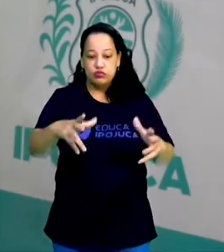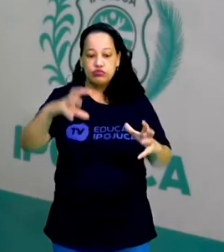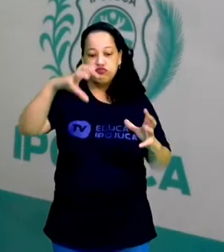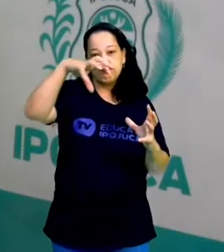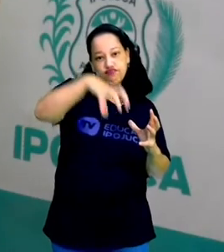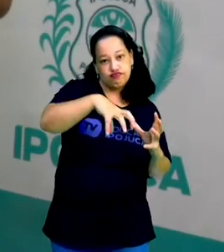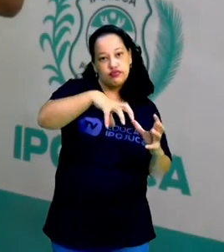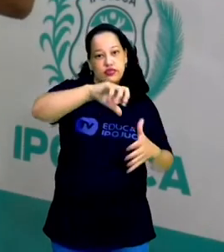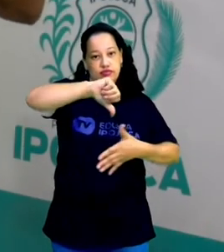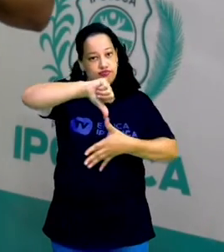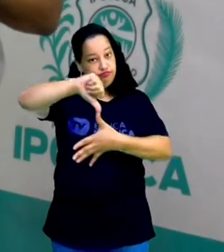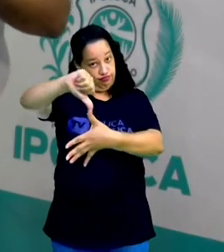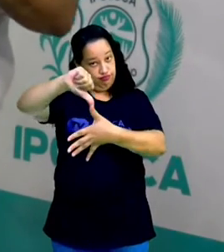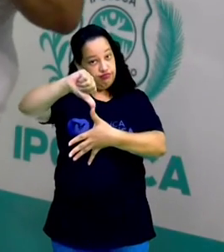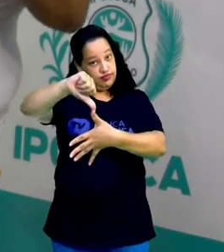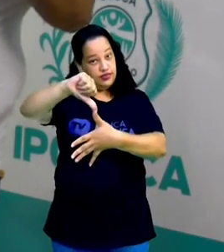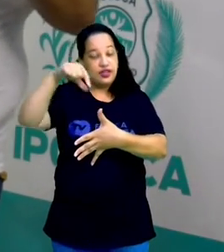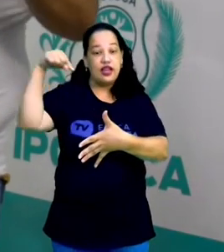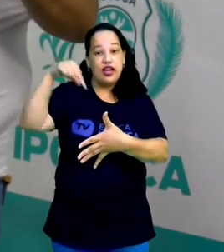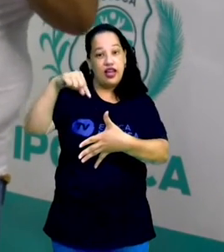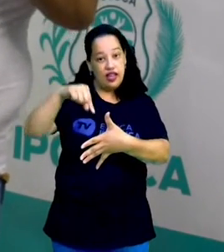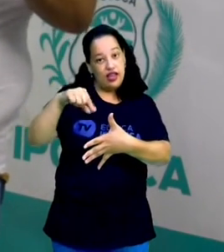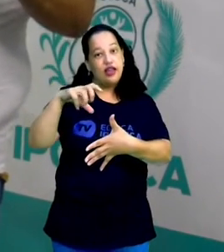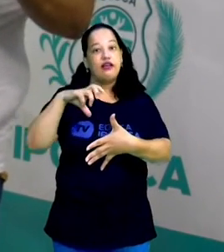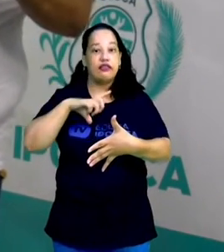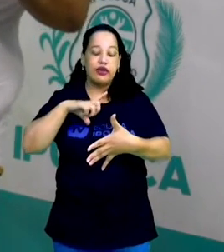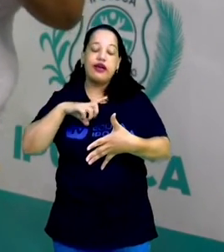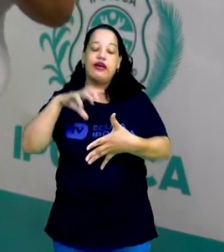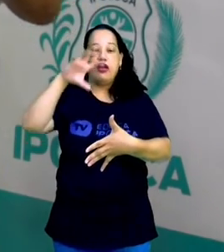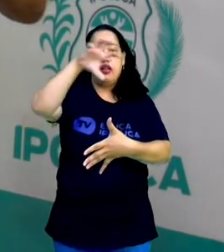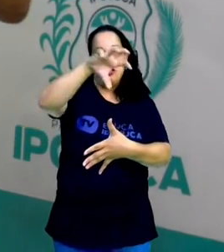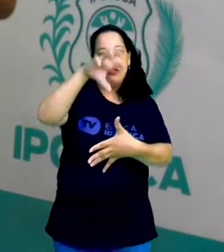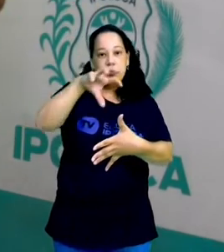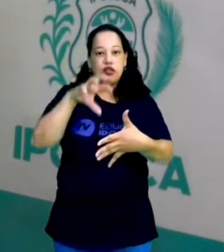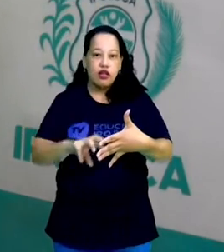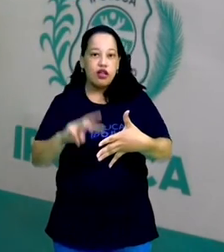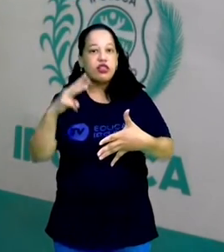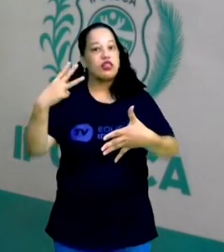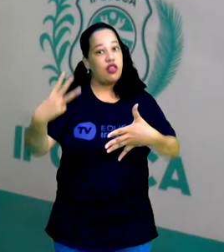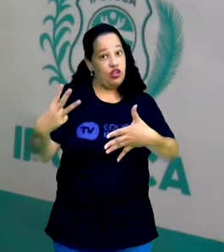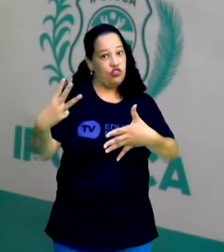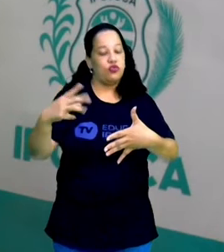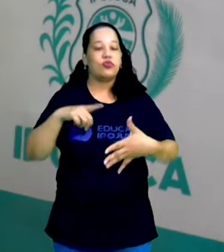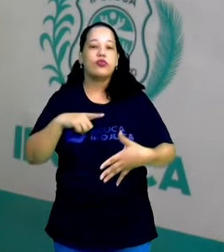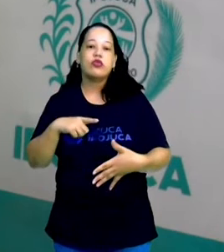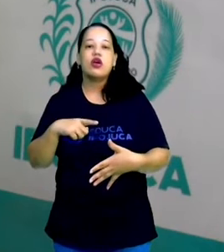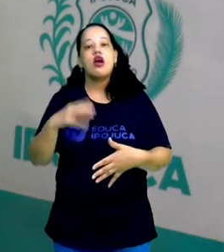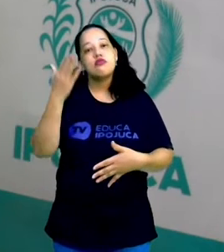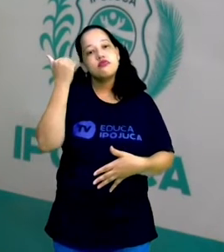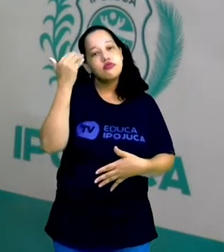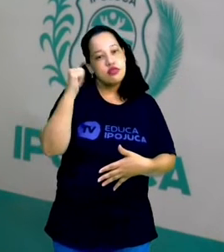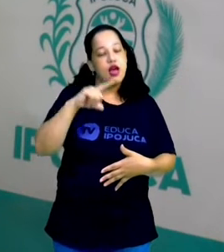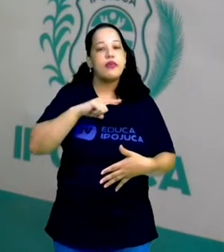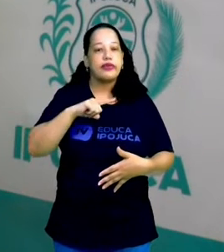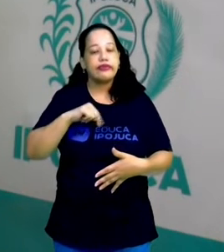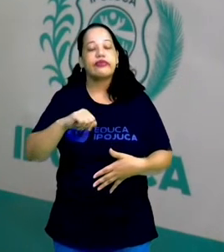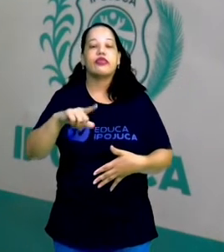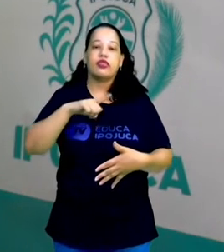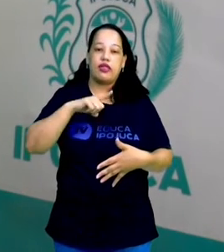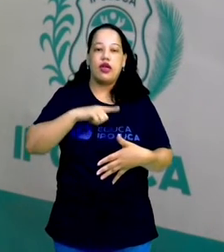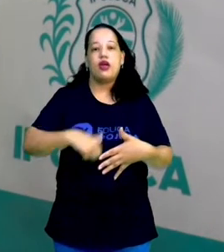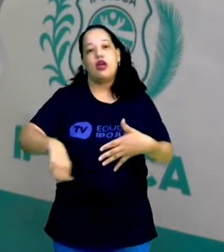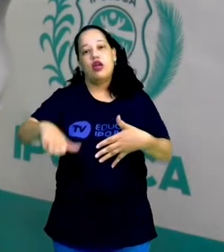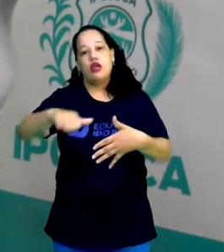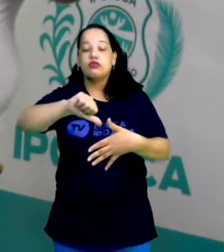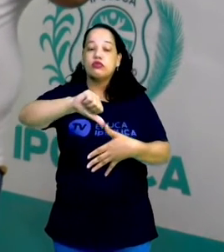uma das três porções do continente americano. A gente já sabe que o continente americano se divide em América